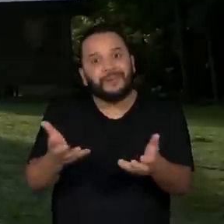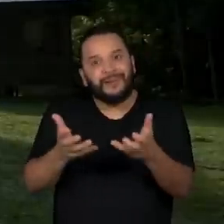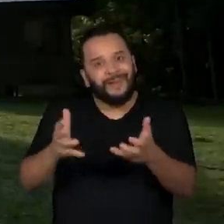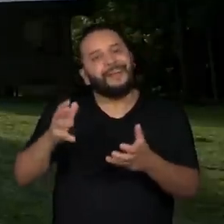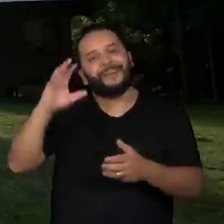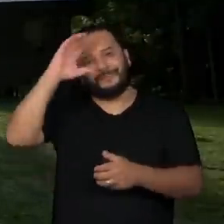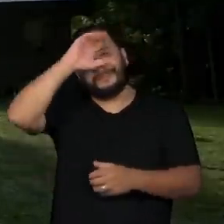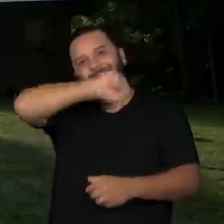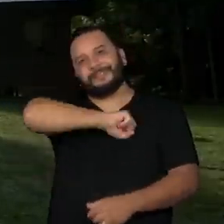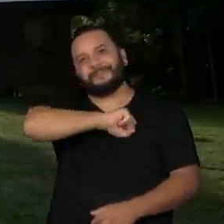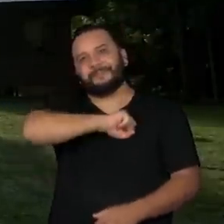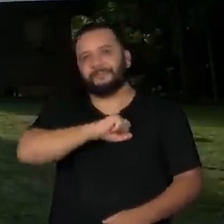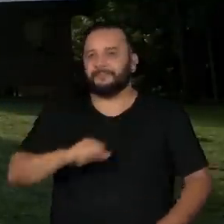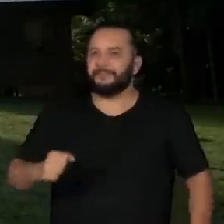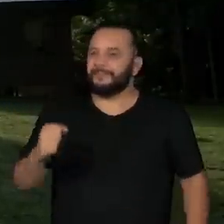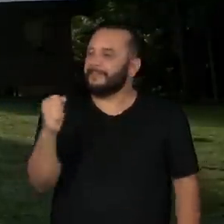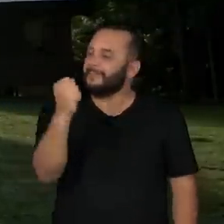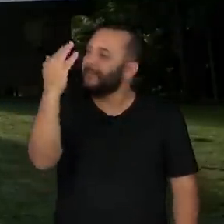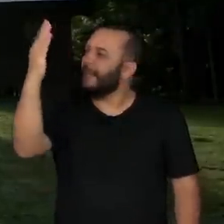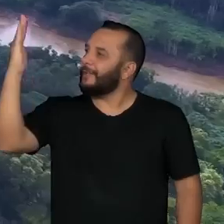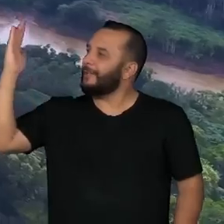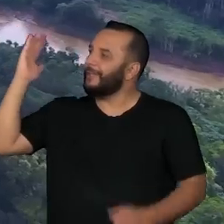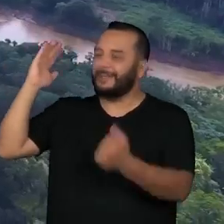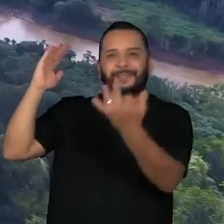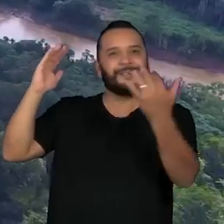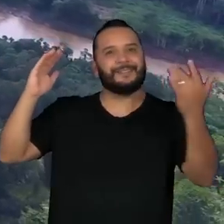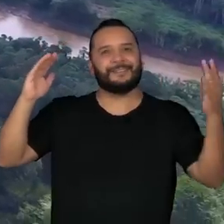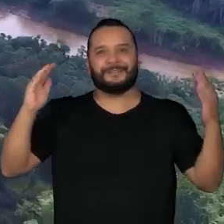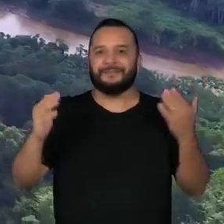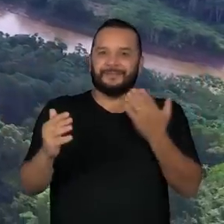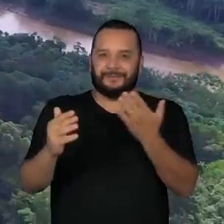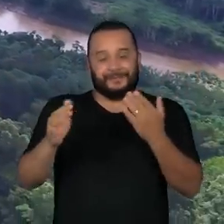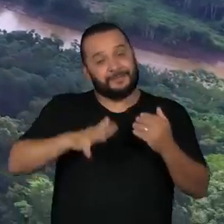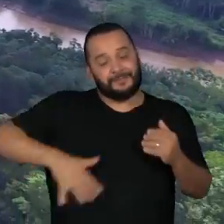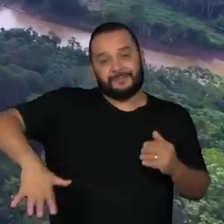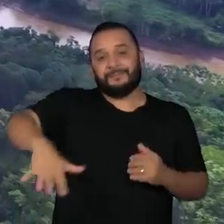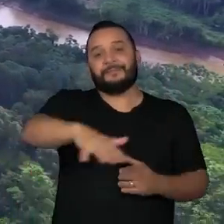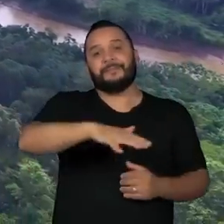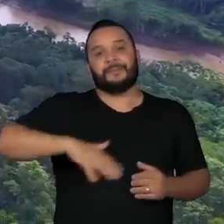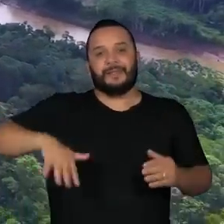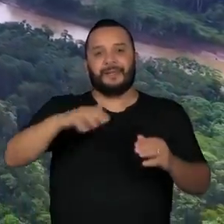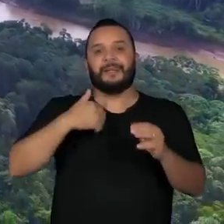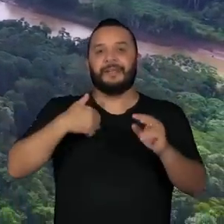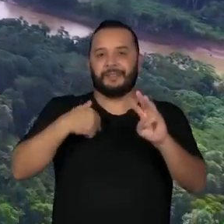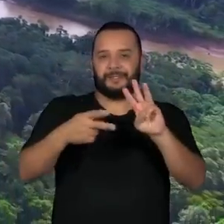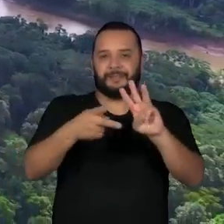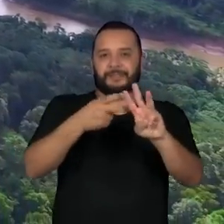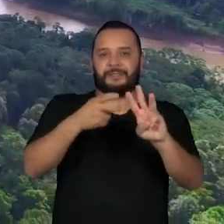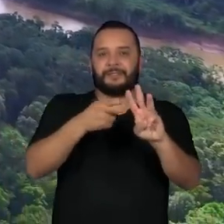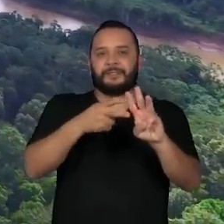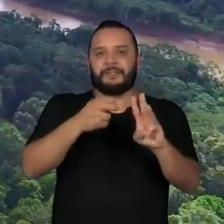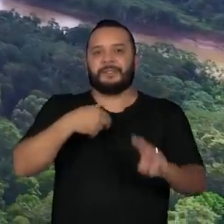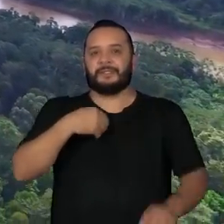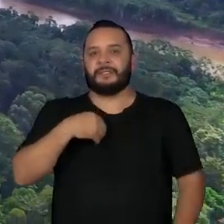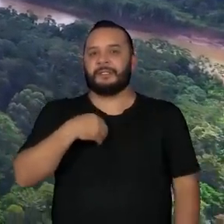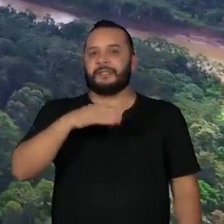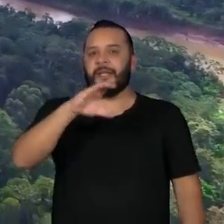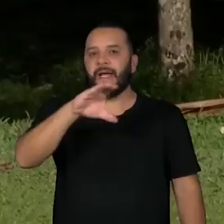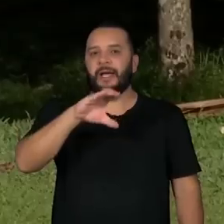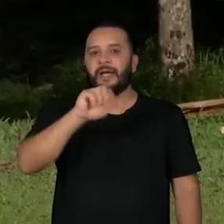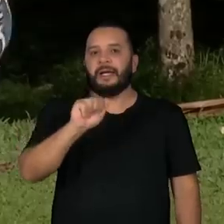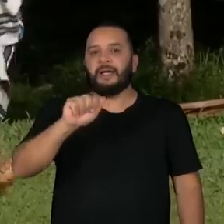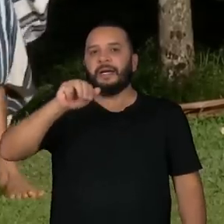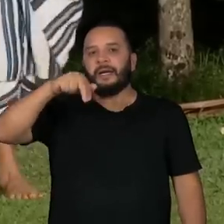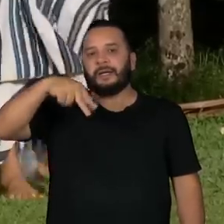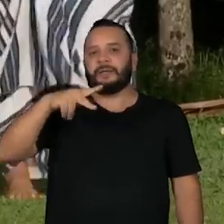A natureza emoldura o cenário. Estamos na terra indígena Campa do rio Amônia, quase na fronteira com o Peru.